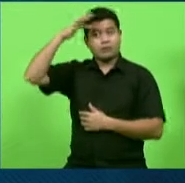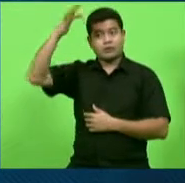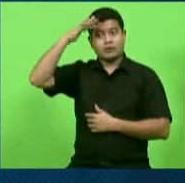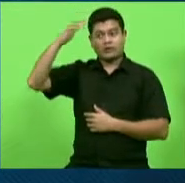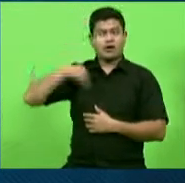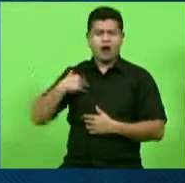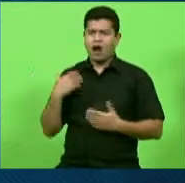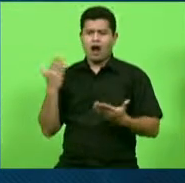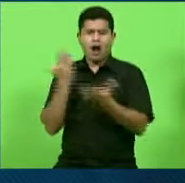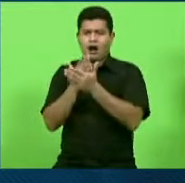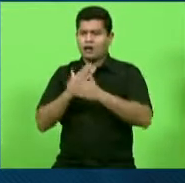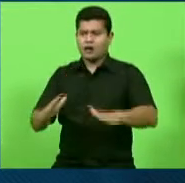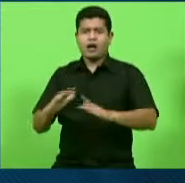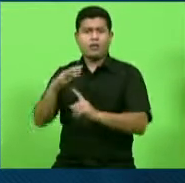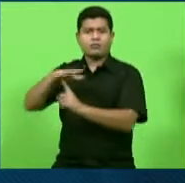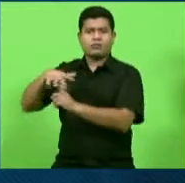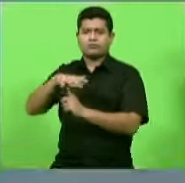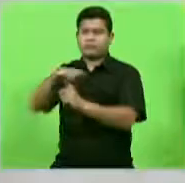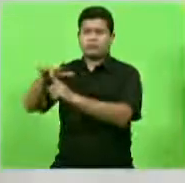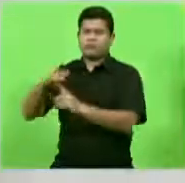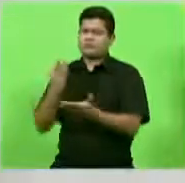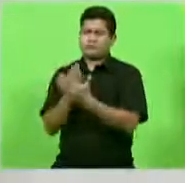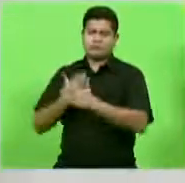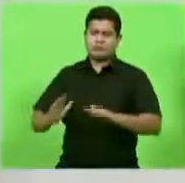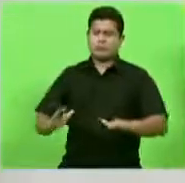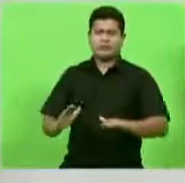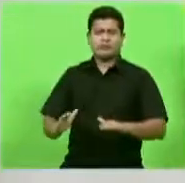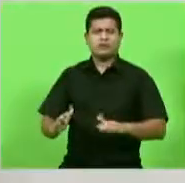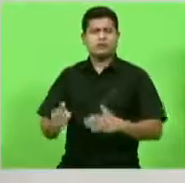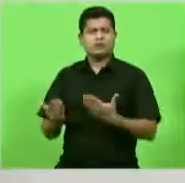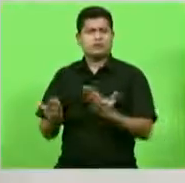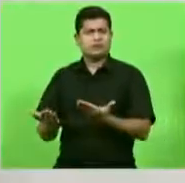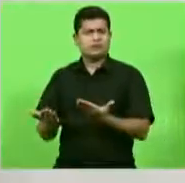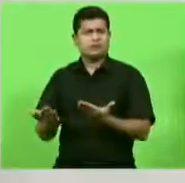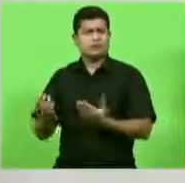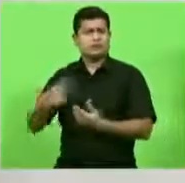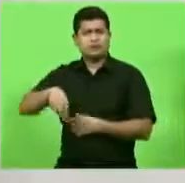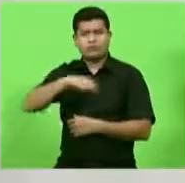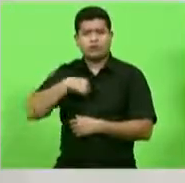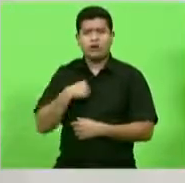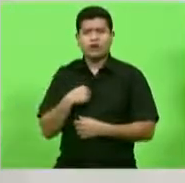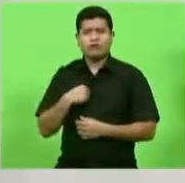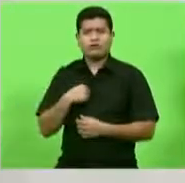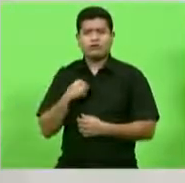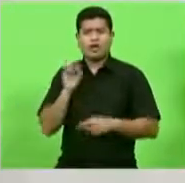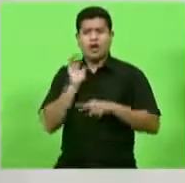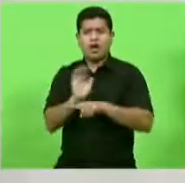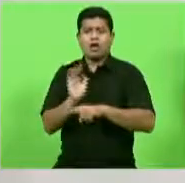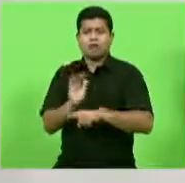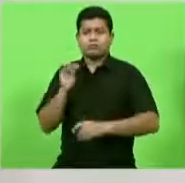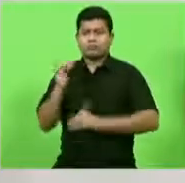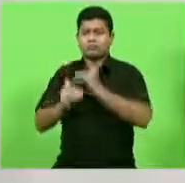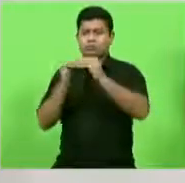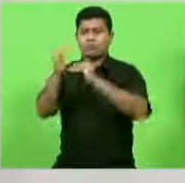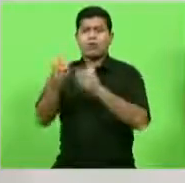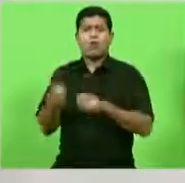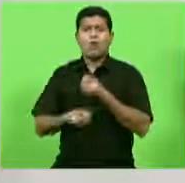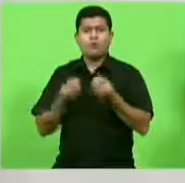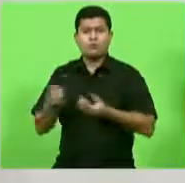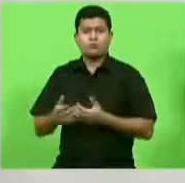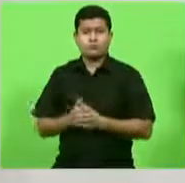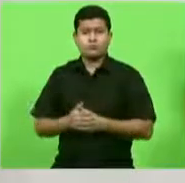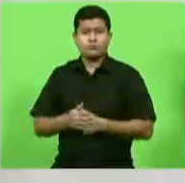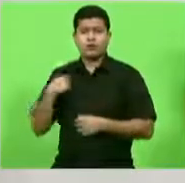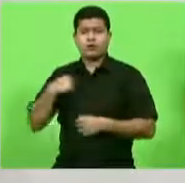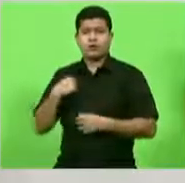haverá mais feiras, vamos paralisar o trabalho dessas feiras, com o que nós vamos sustentar o Estado de Santa Catarina no futuro. Eu elenquei só